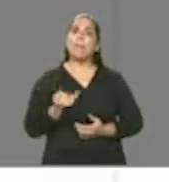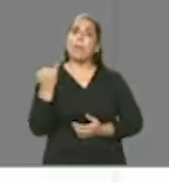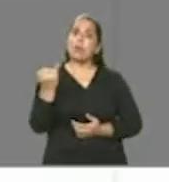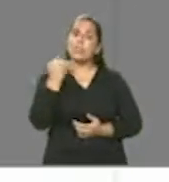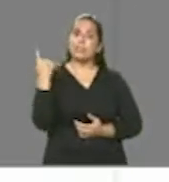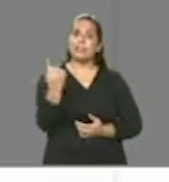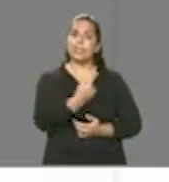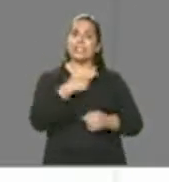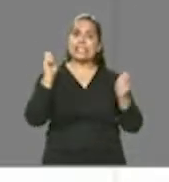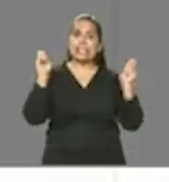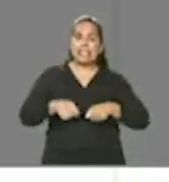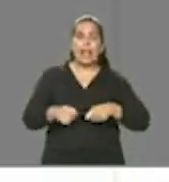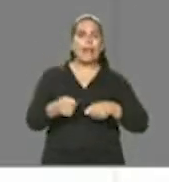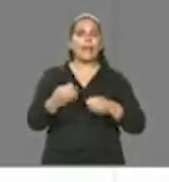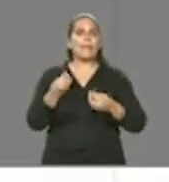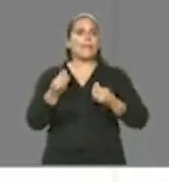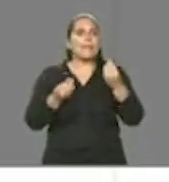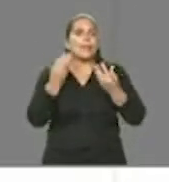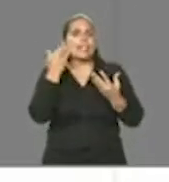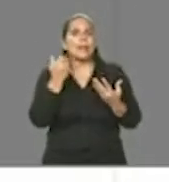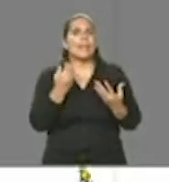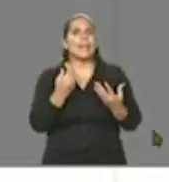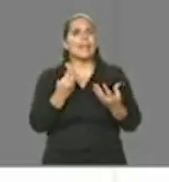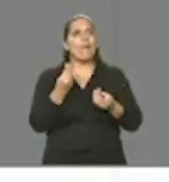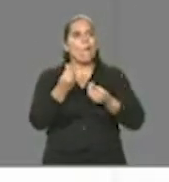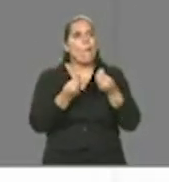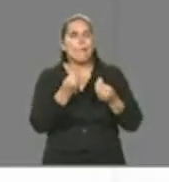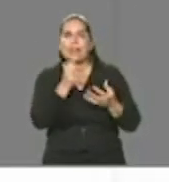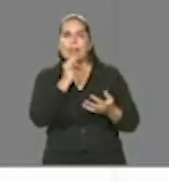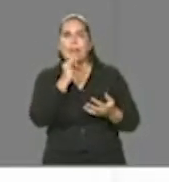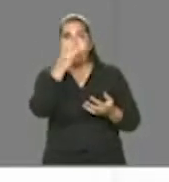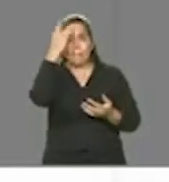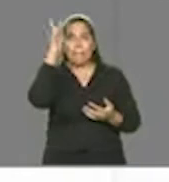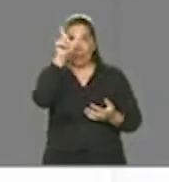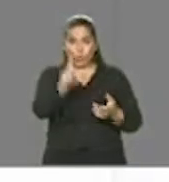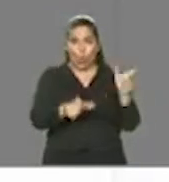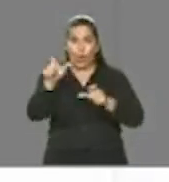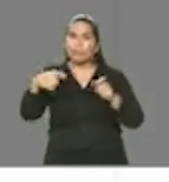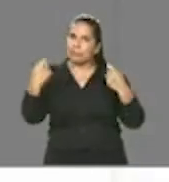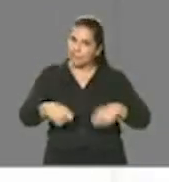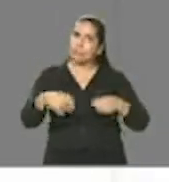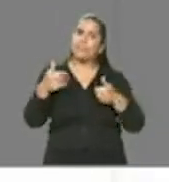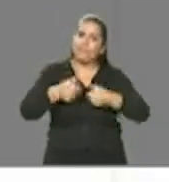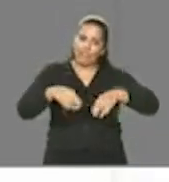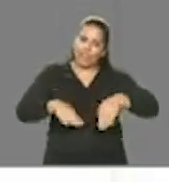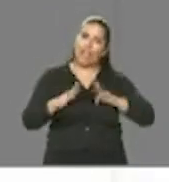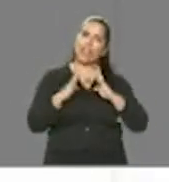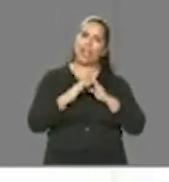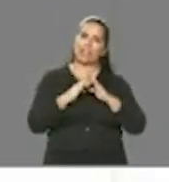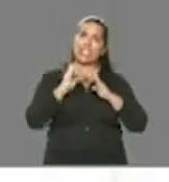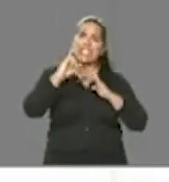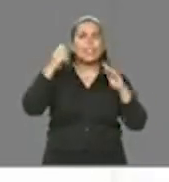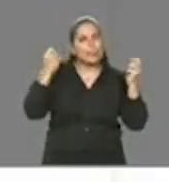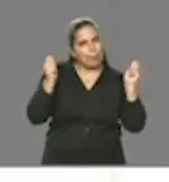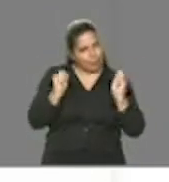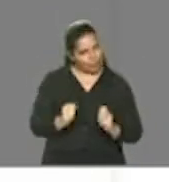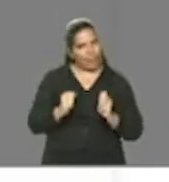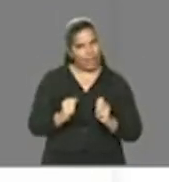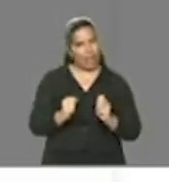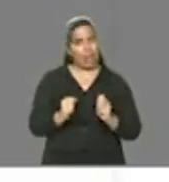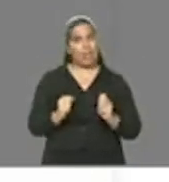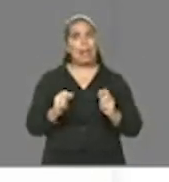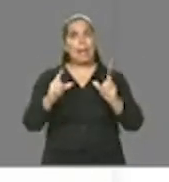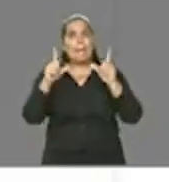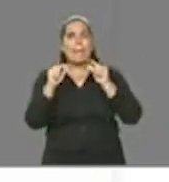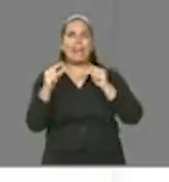ter essa questão no coração. As pessoas precisam ficar em casa se elas puderem, precisam diminuir a sua